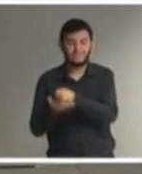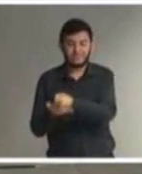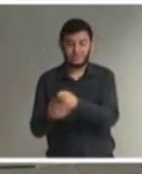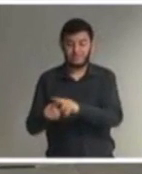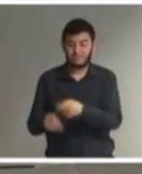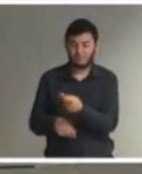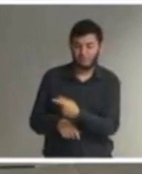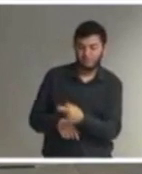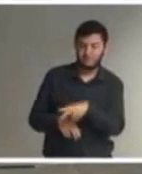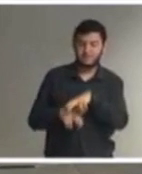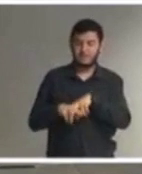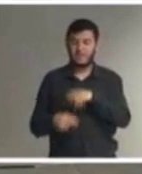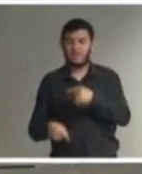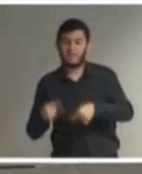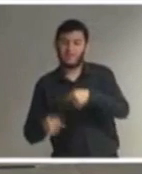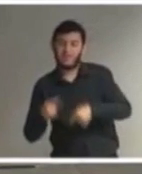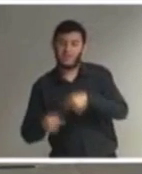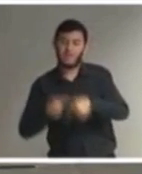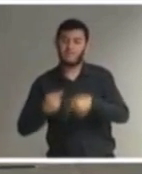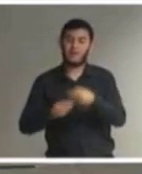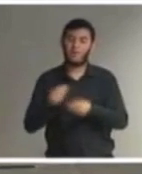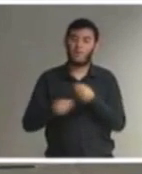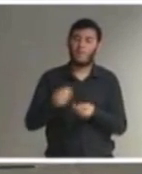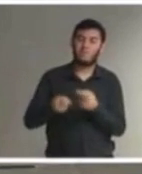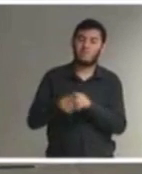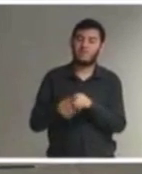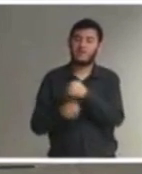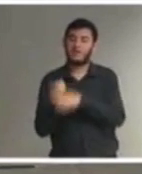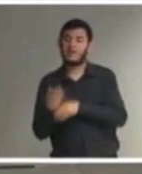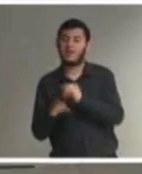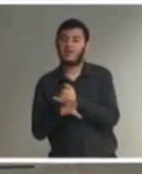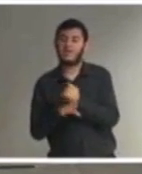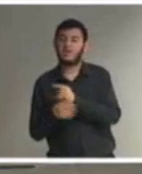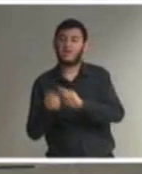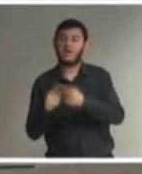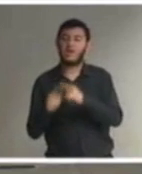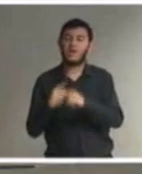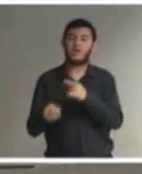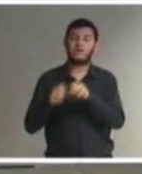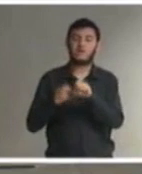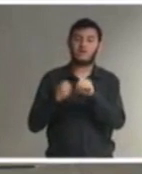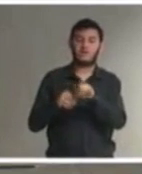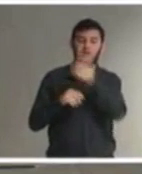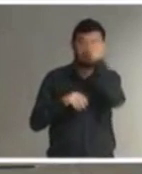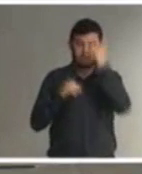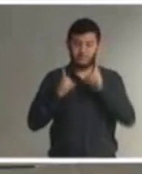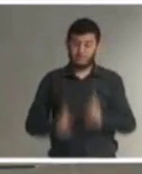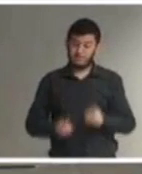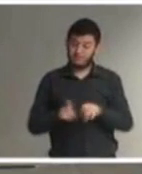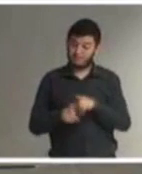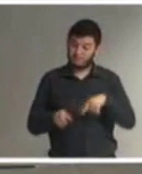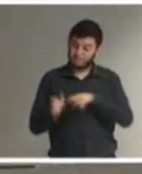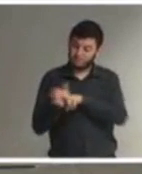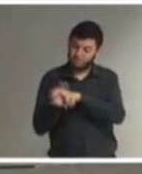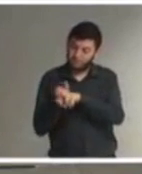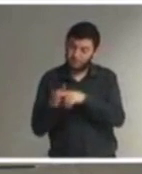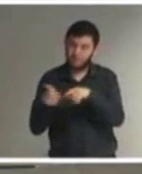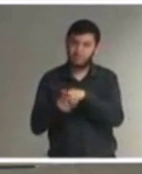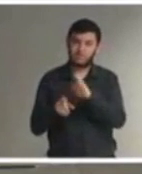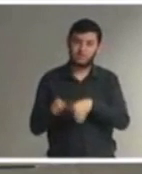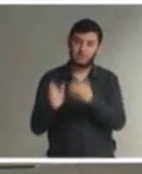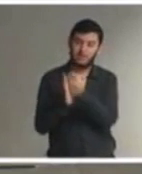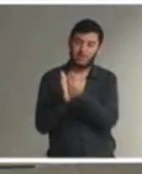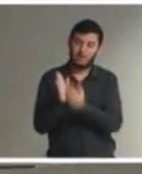de facilitação do aprendizado para o aprendizado do aluno com deficiência temos que verificar se está sendo preenchida a ficha de